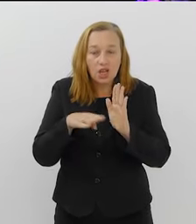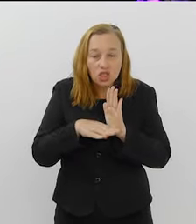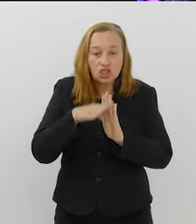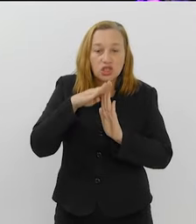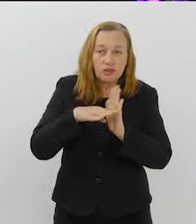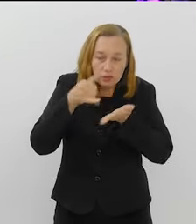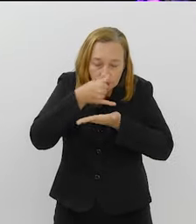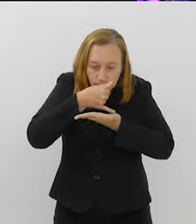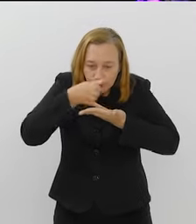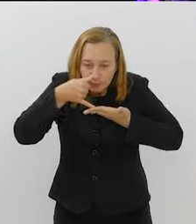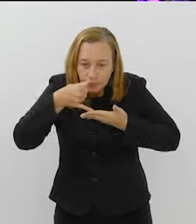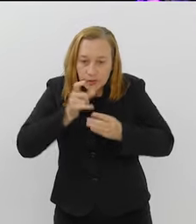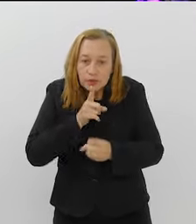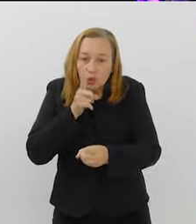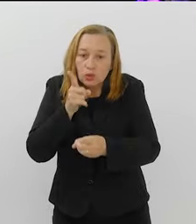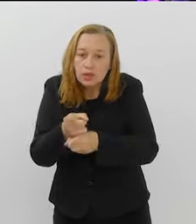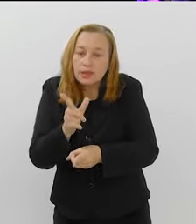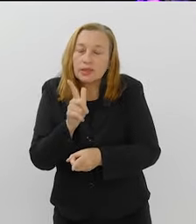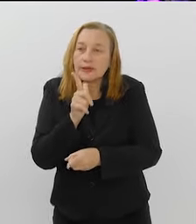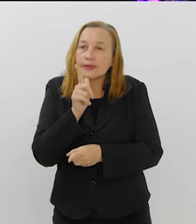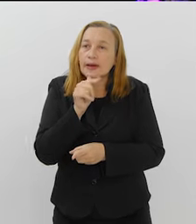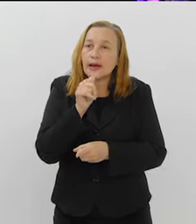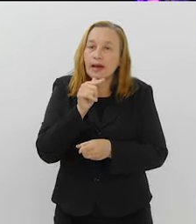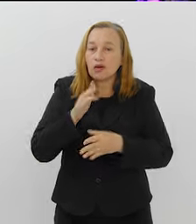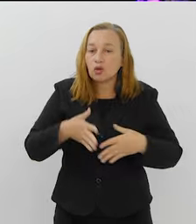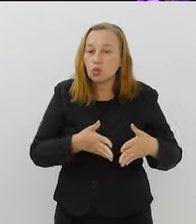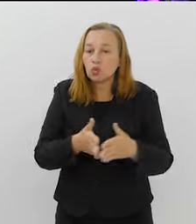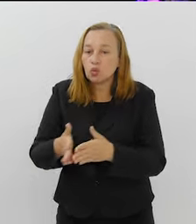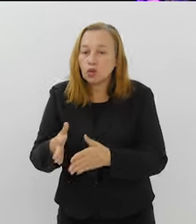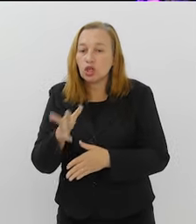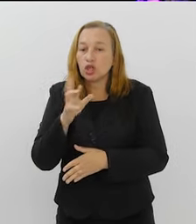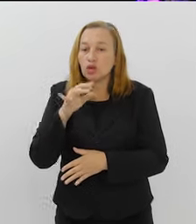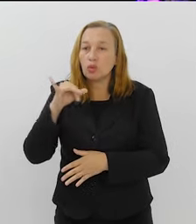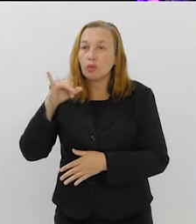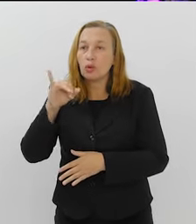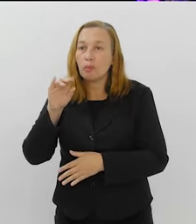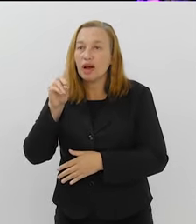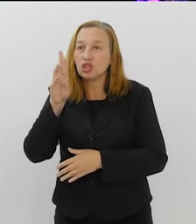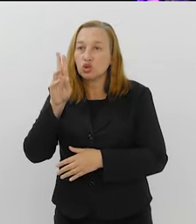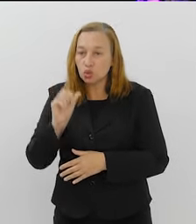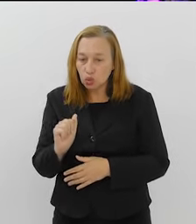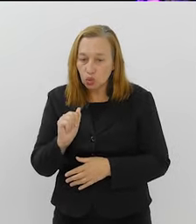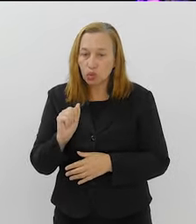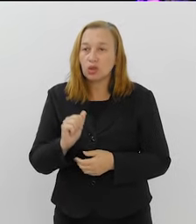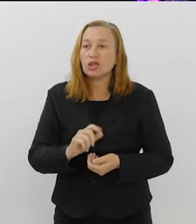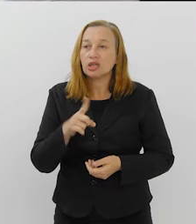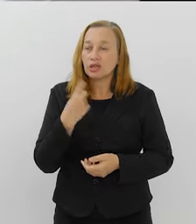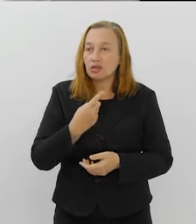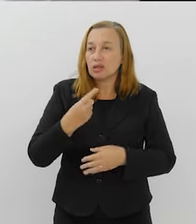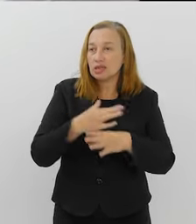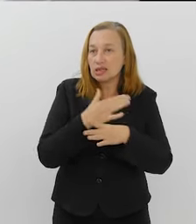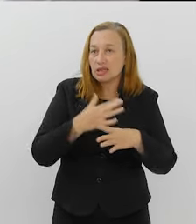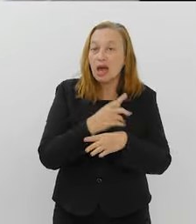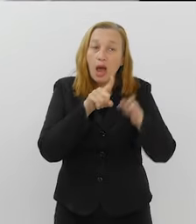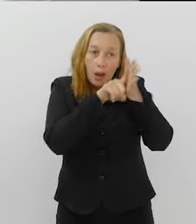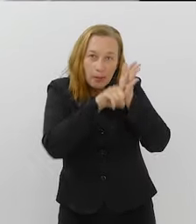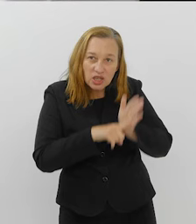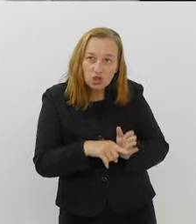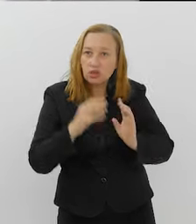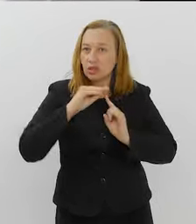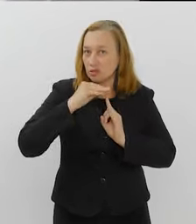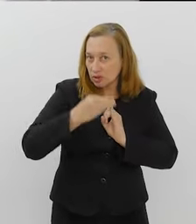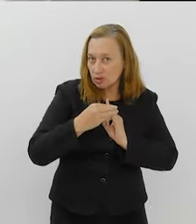níveis de cocaína para ver se existem ou não no Rio Guandu e nos demais rios principais da nossa cidade. Isso também é uma pesquisa da